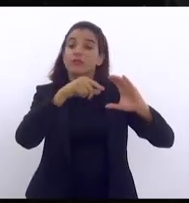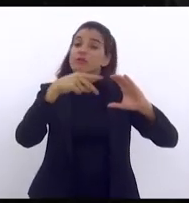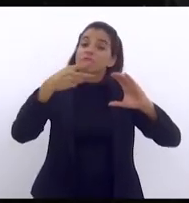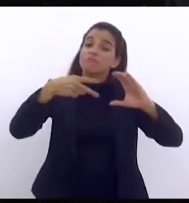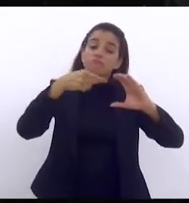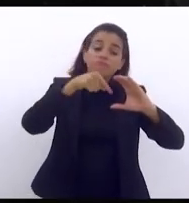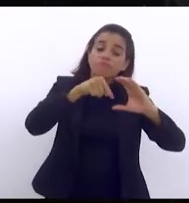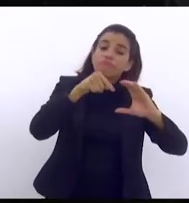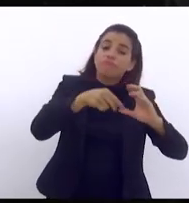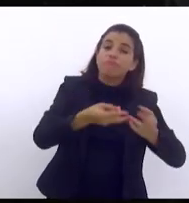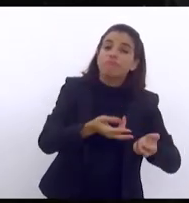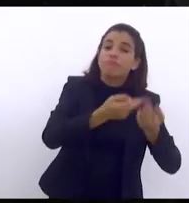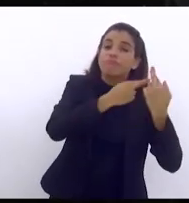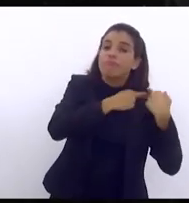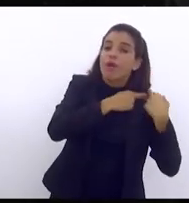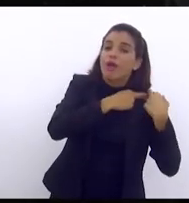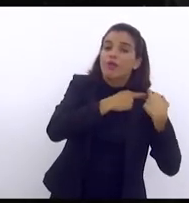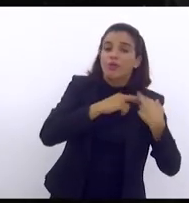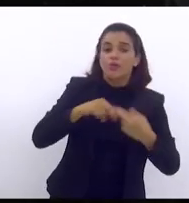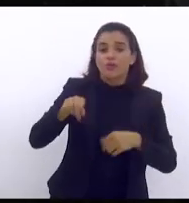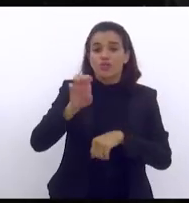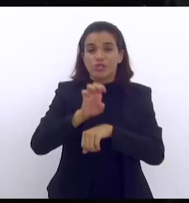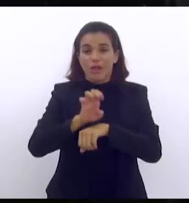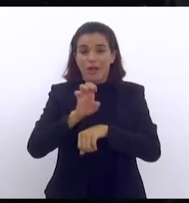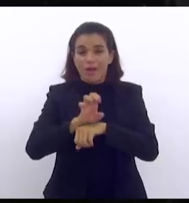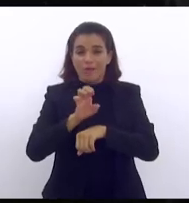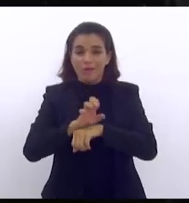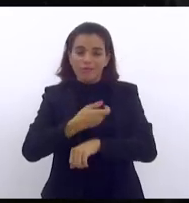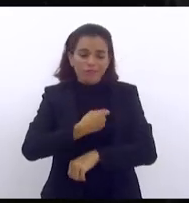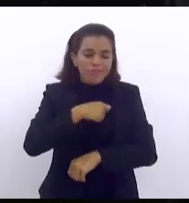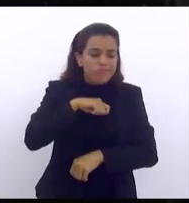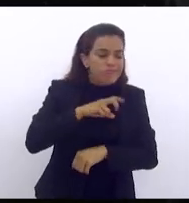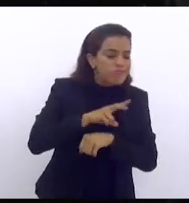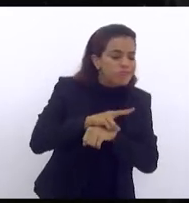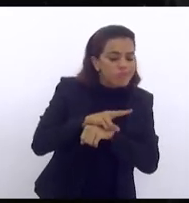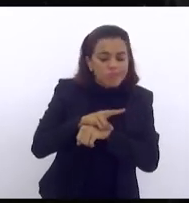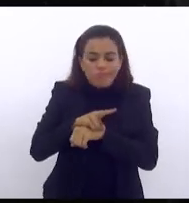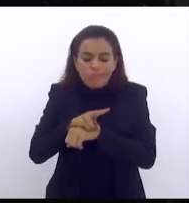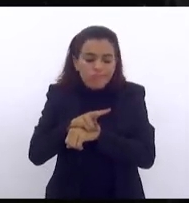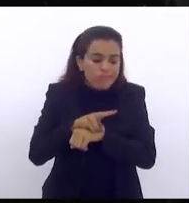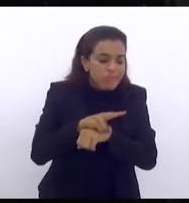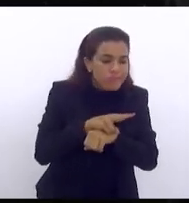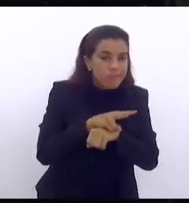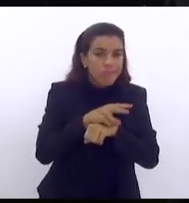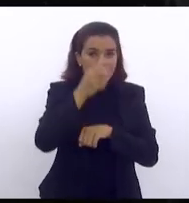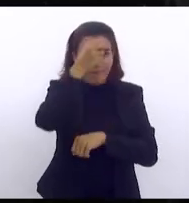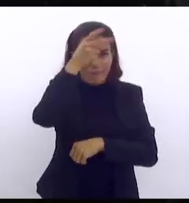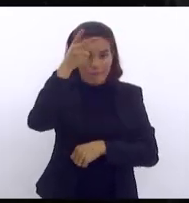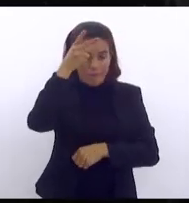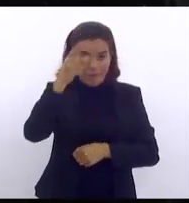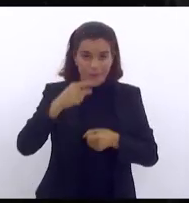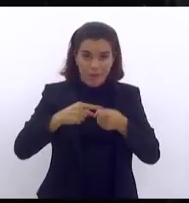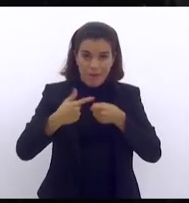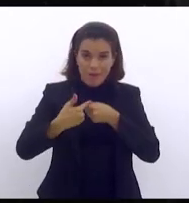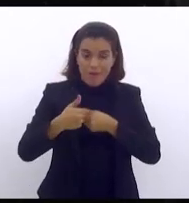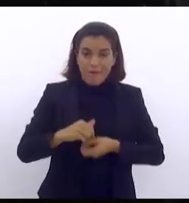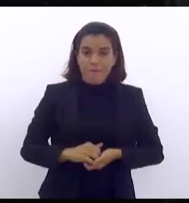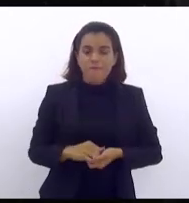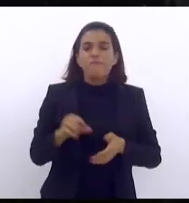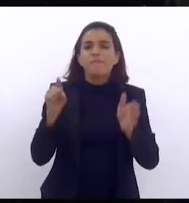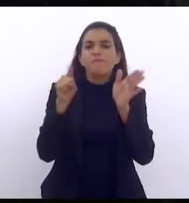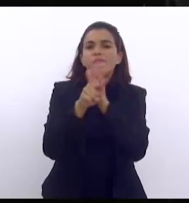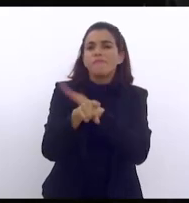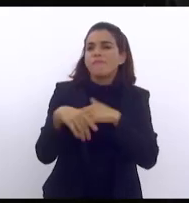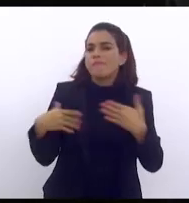fiscalizar as prefeituras municipais aí eu pergunto será